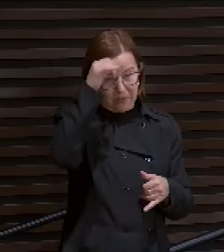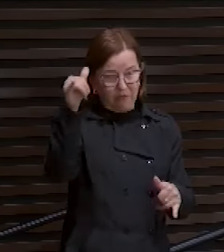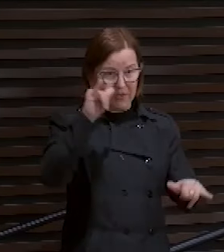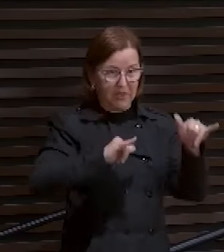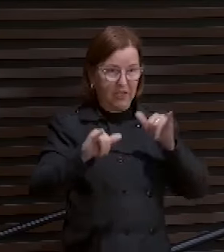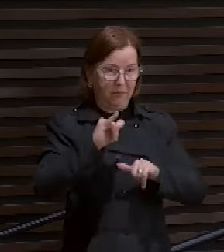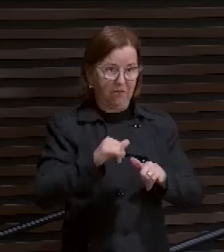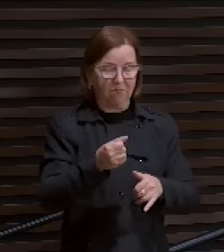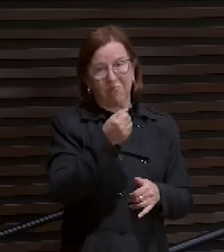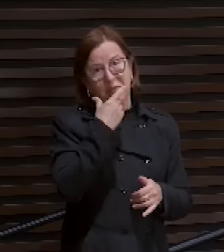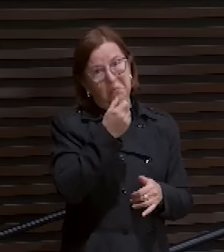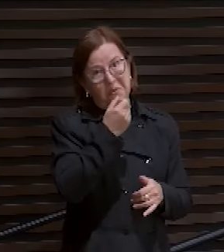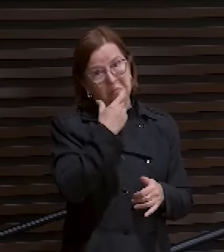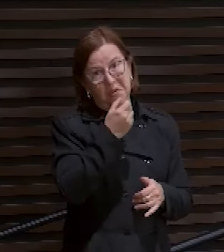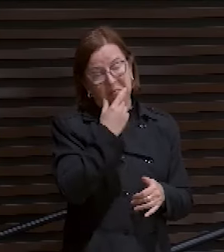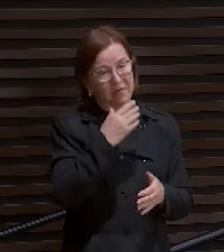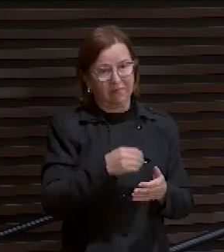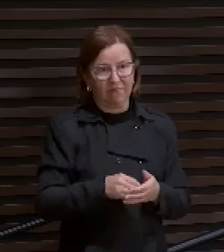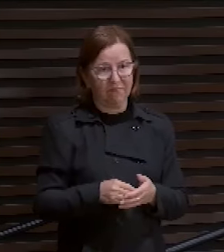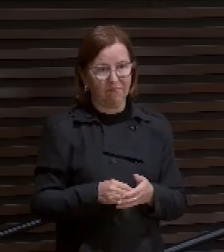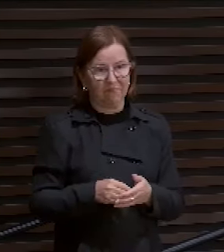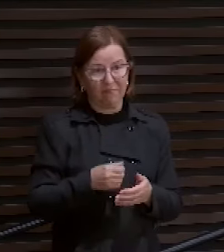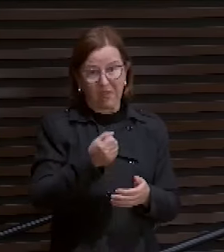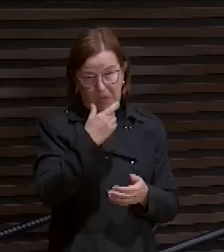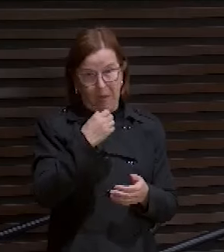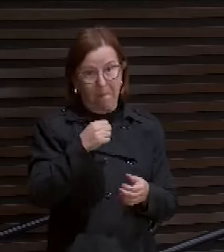Remédio. Remédio é uma benção.